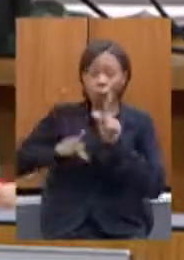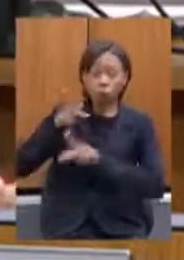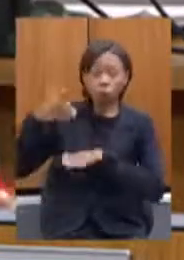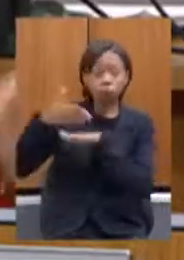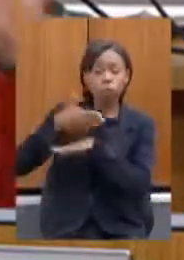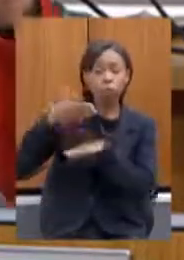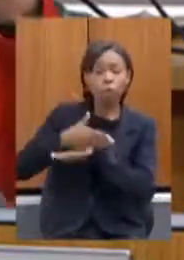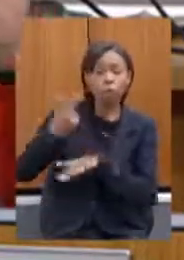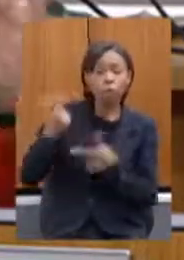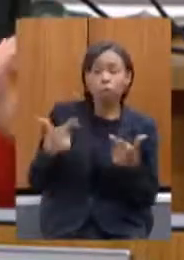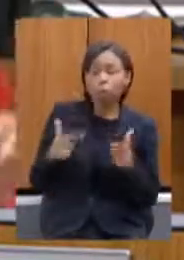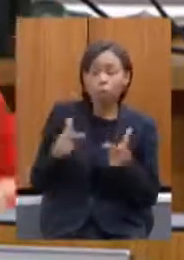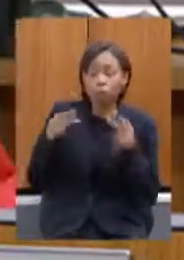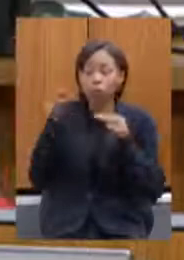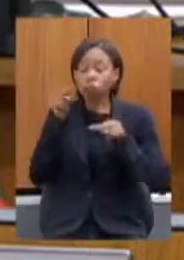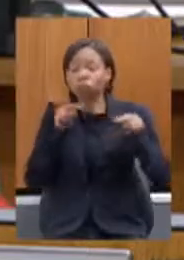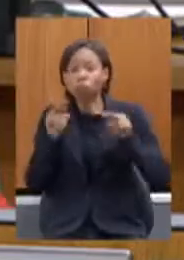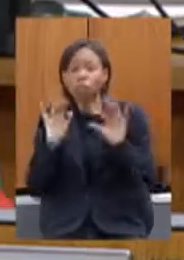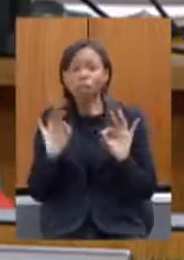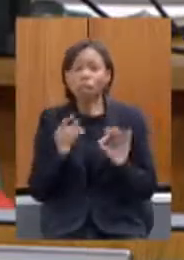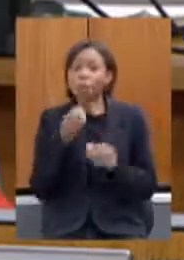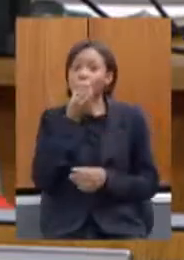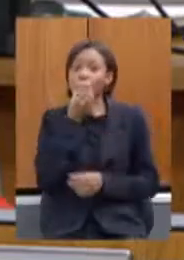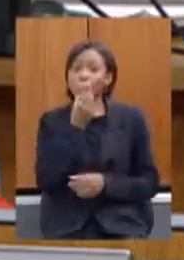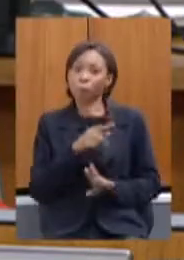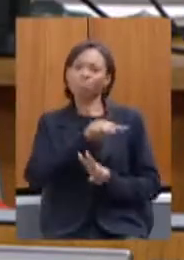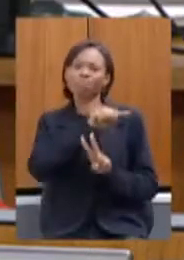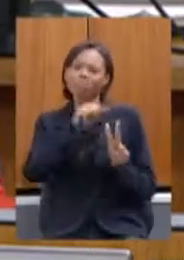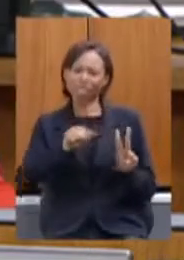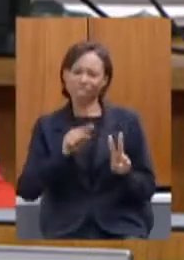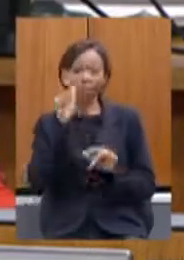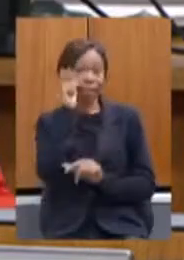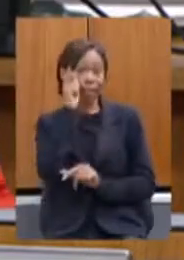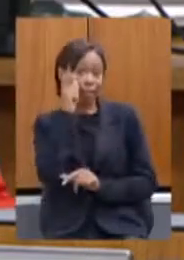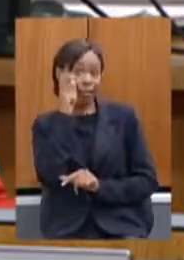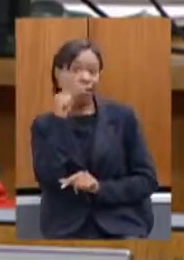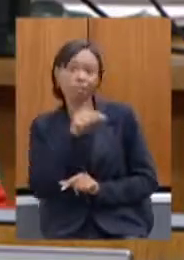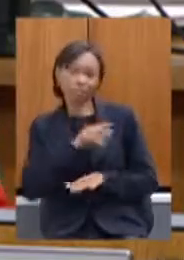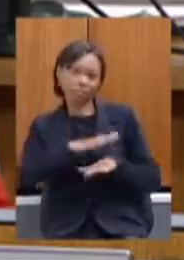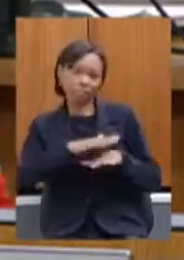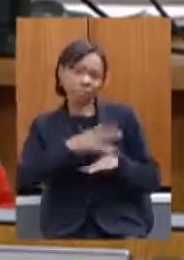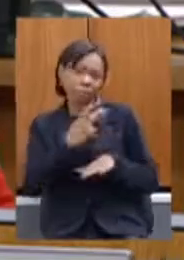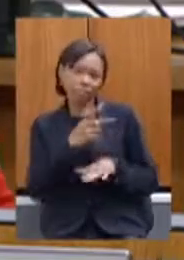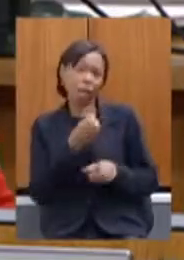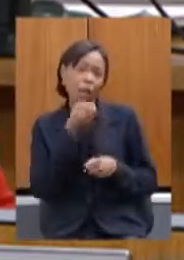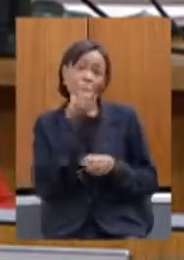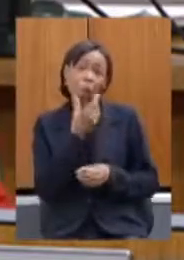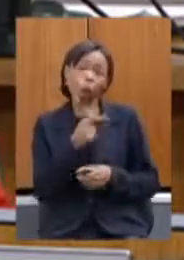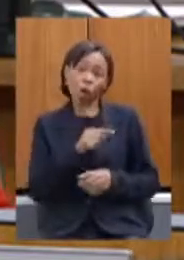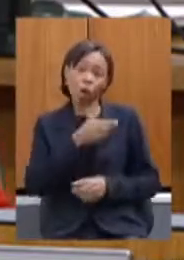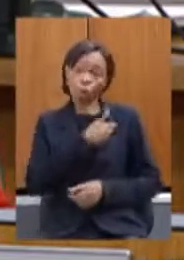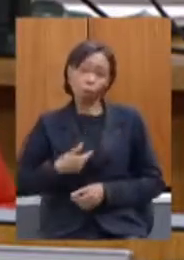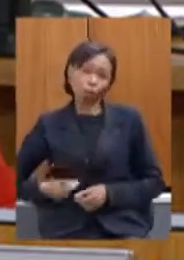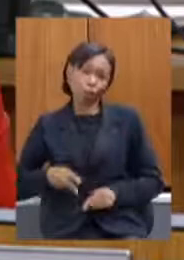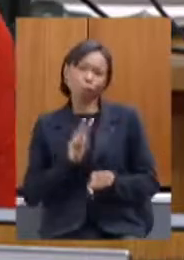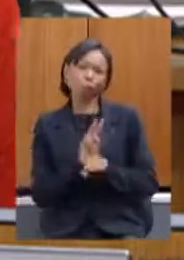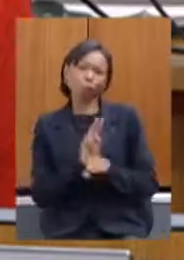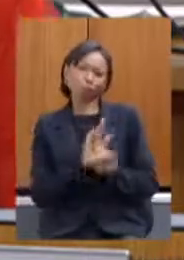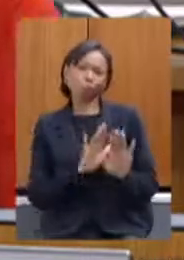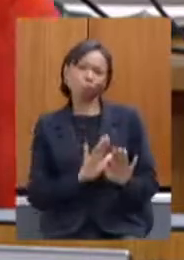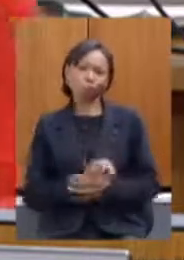acordo está de bom tamanho para a Vale os interesses dela estão sendo muito bem preservados pelo governo do Estado